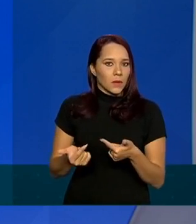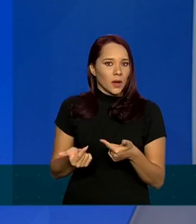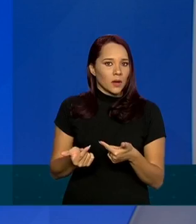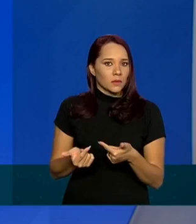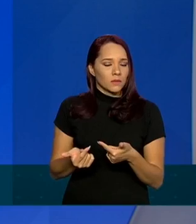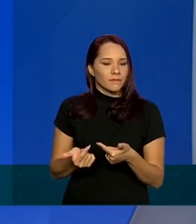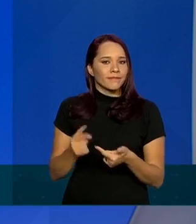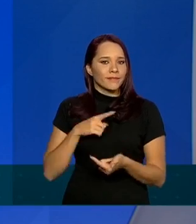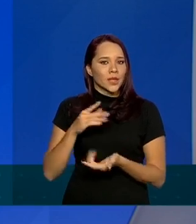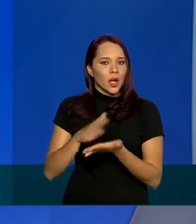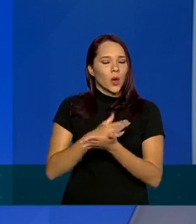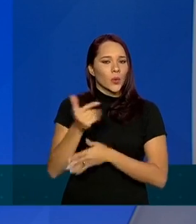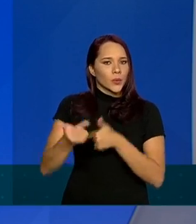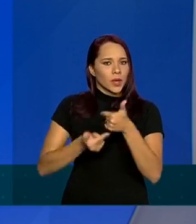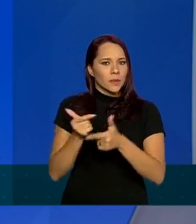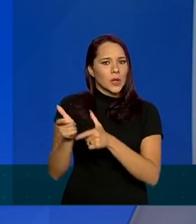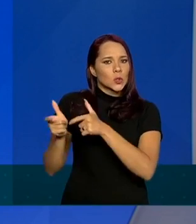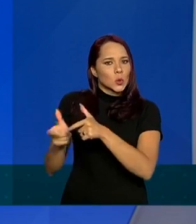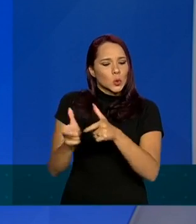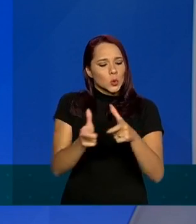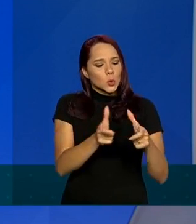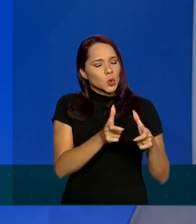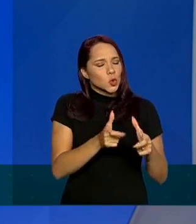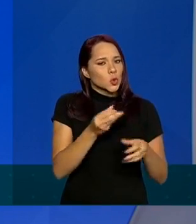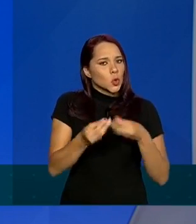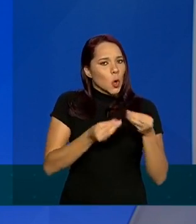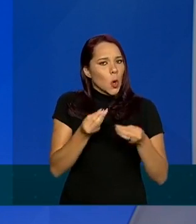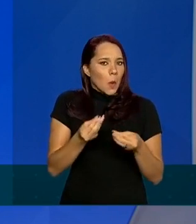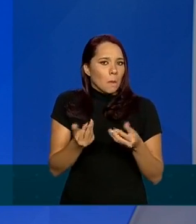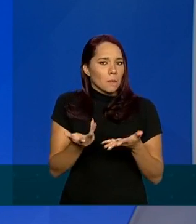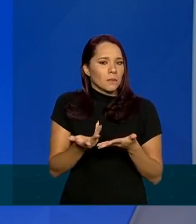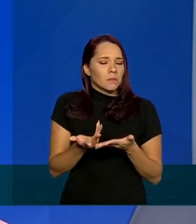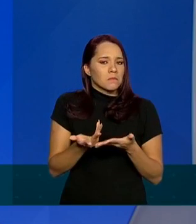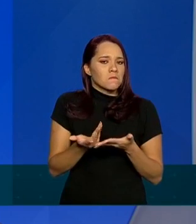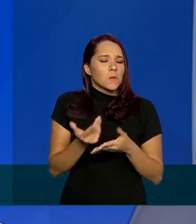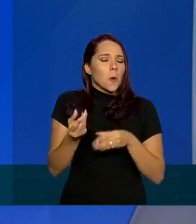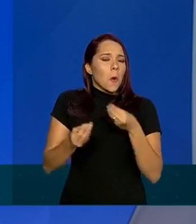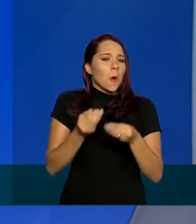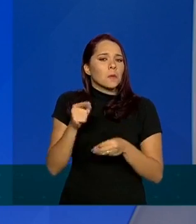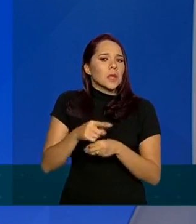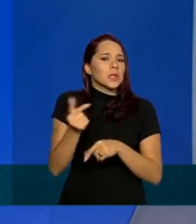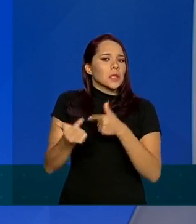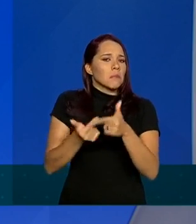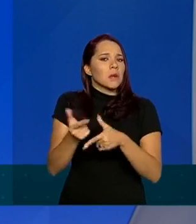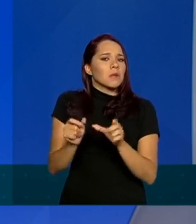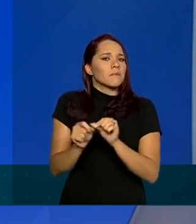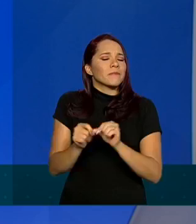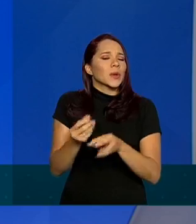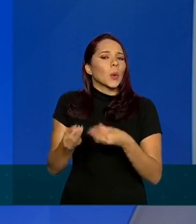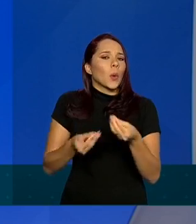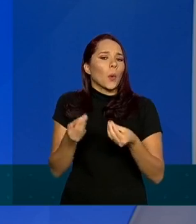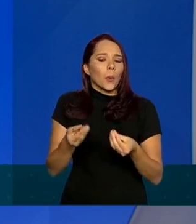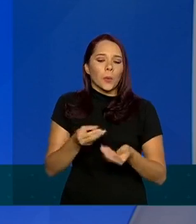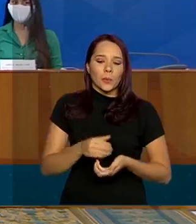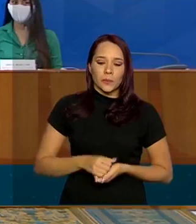existe algum trabalho de localização dos contactantes como está sendo feito esse trabalho atualmente